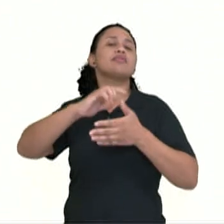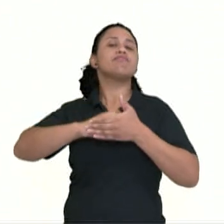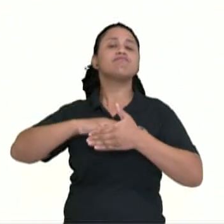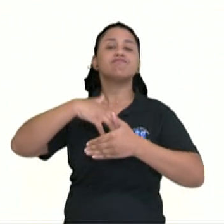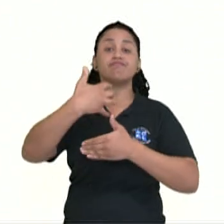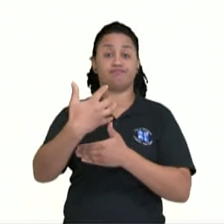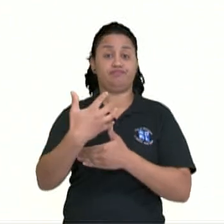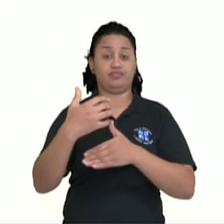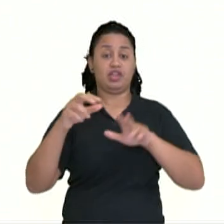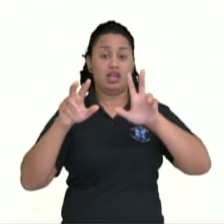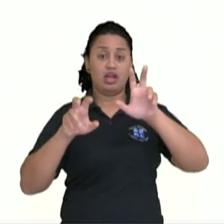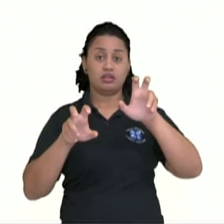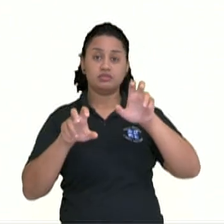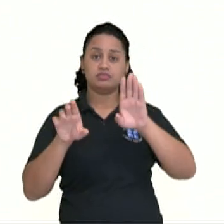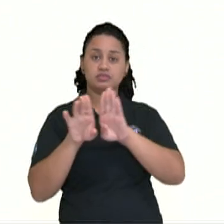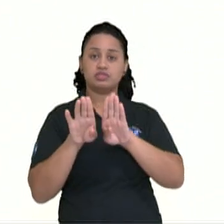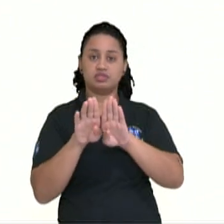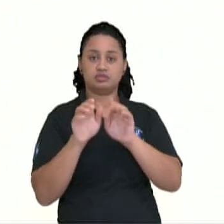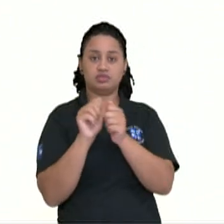subtítulo da obra.